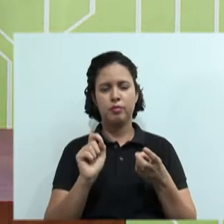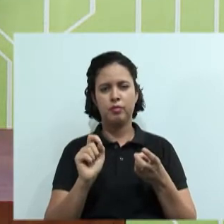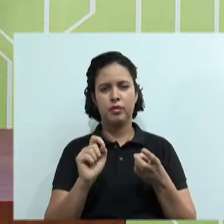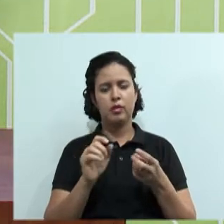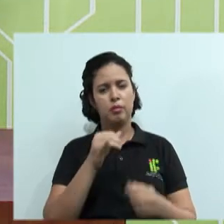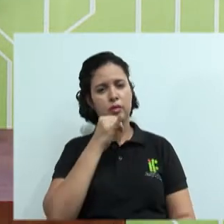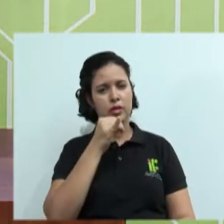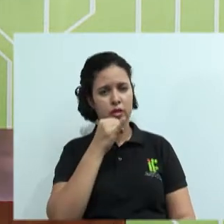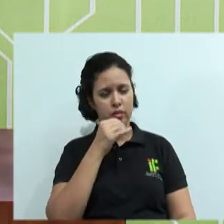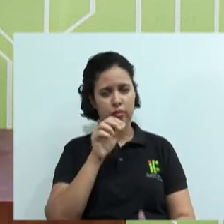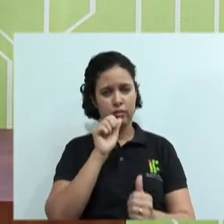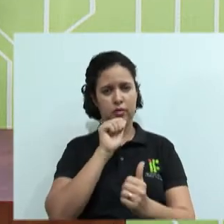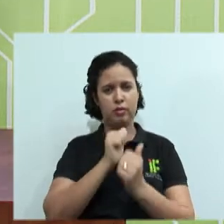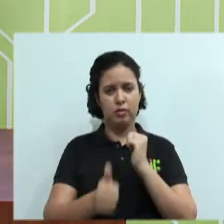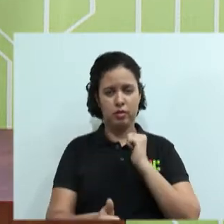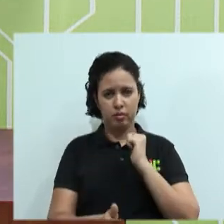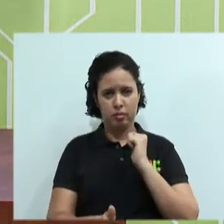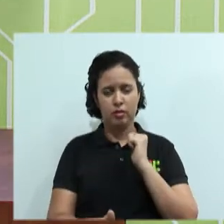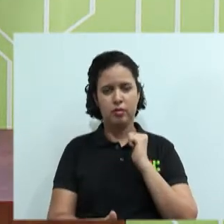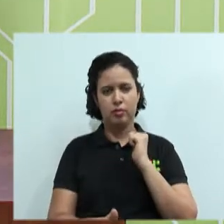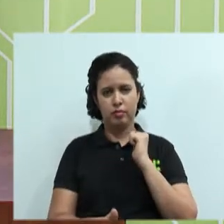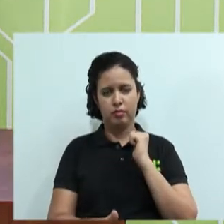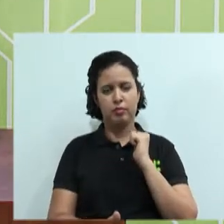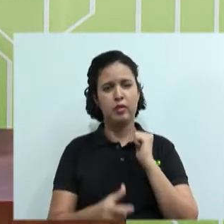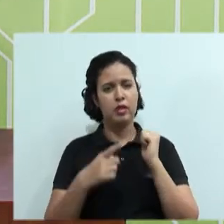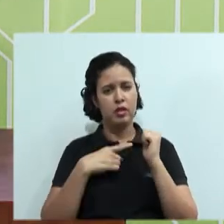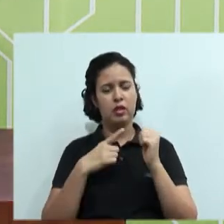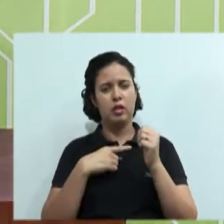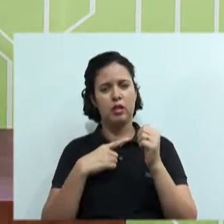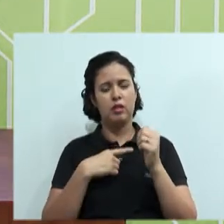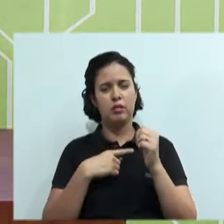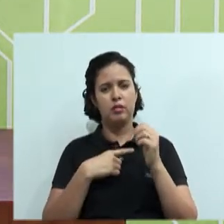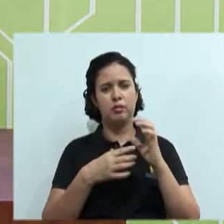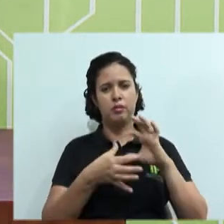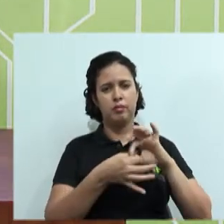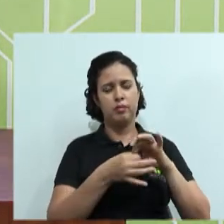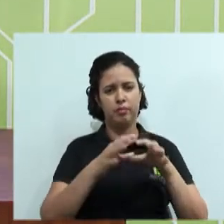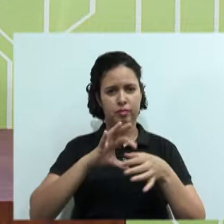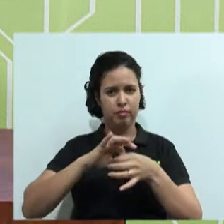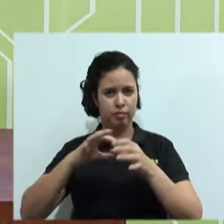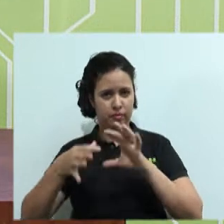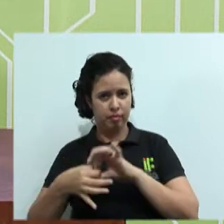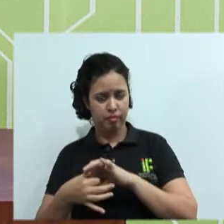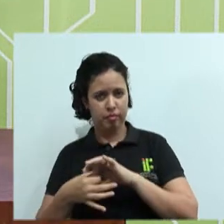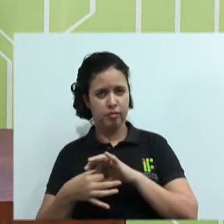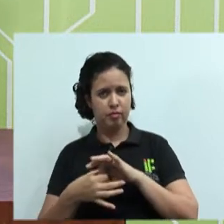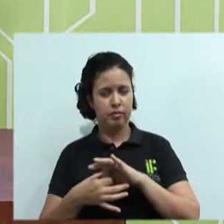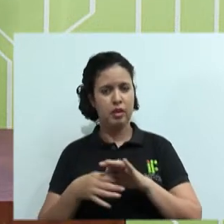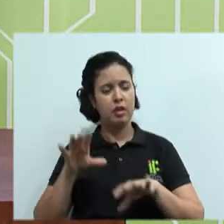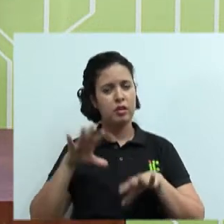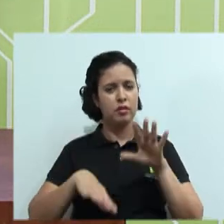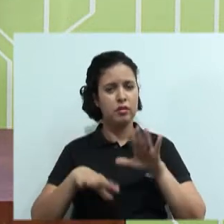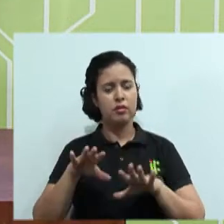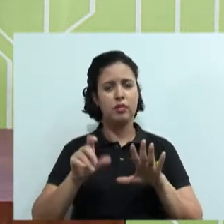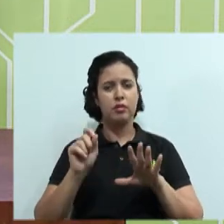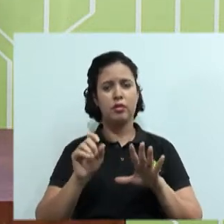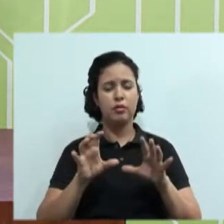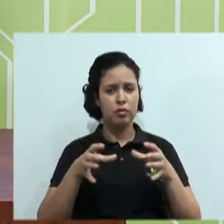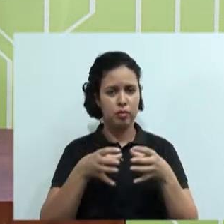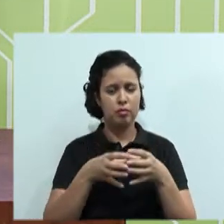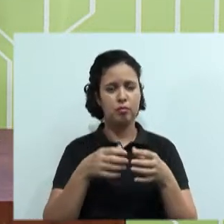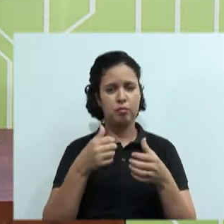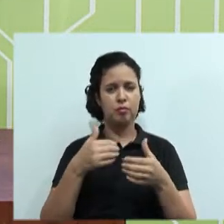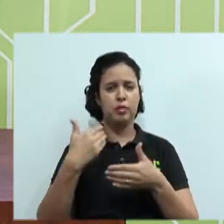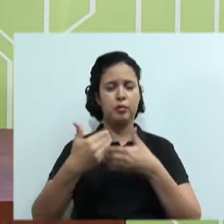esportes, por exemplo, né? Nós temos aí o Panamericano, as Olimpíadas, as competições mundiais. Percebam que, às vezes, a equipe está indo